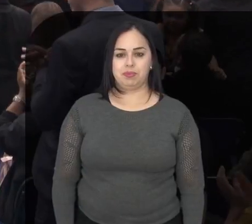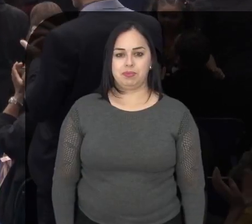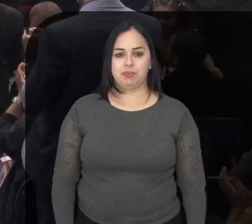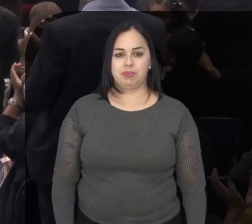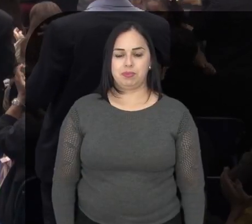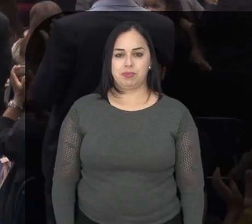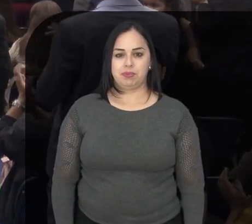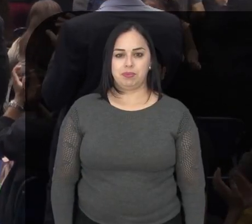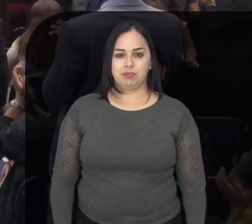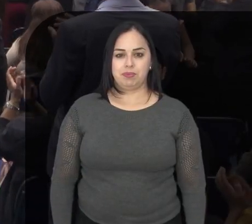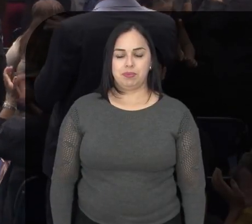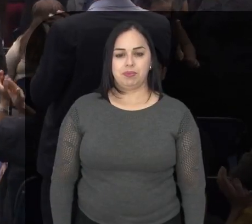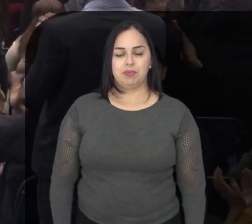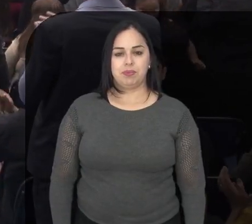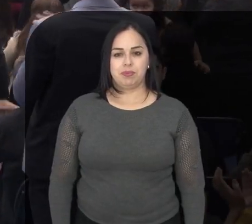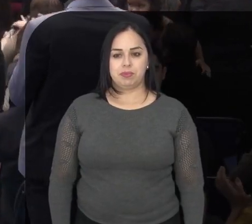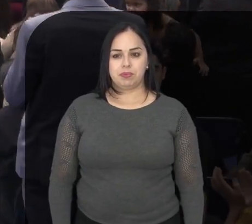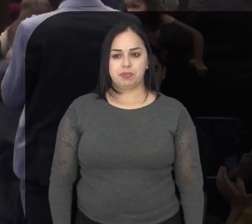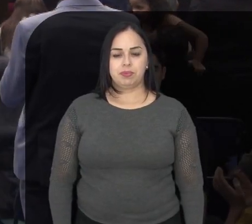Deus